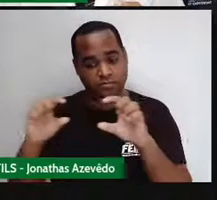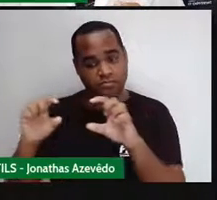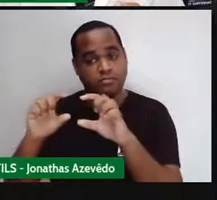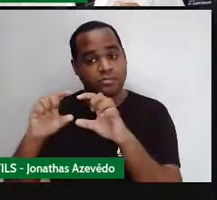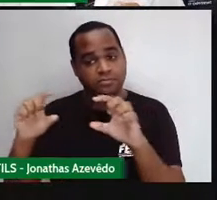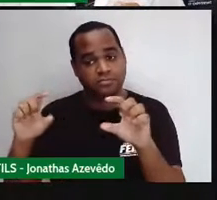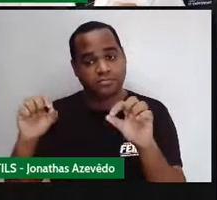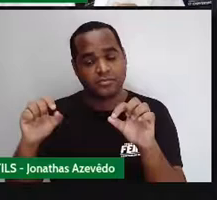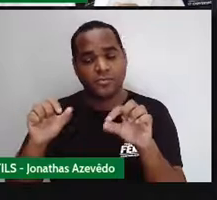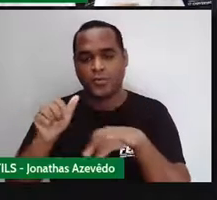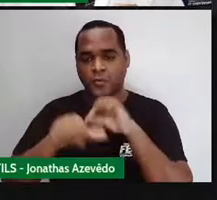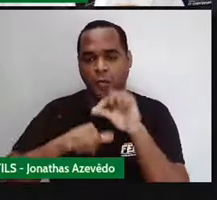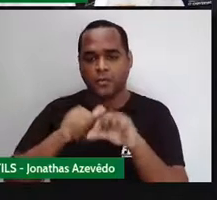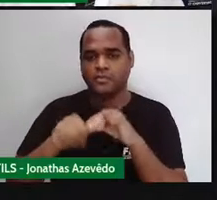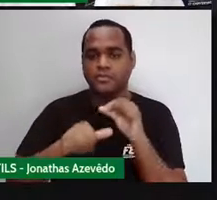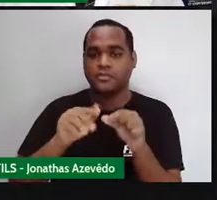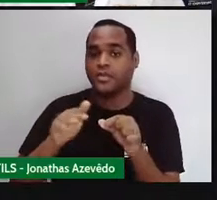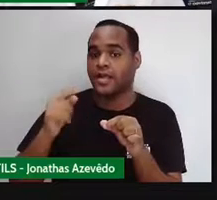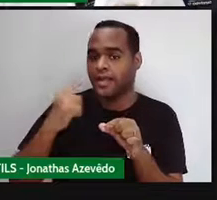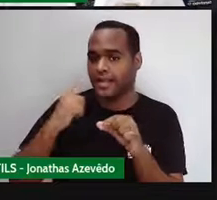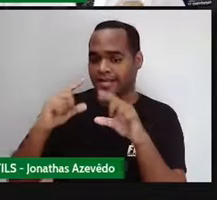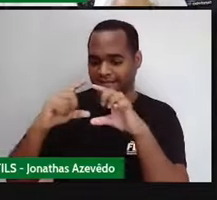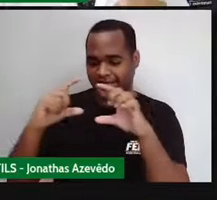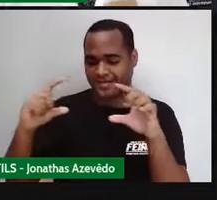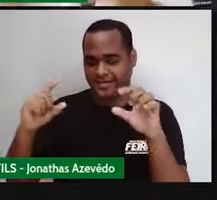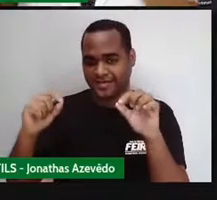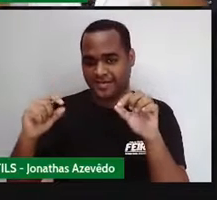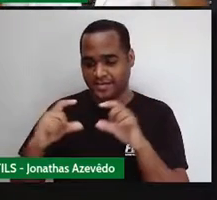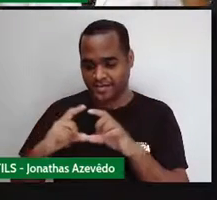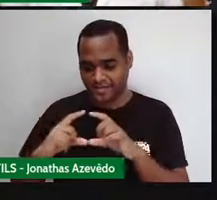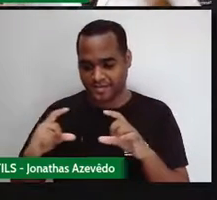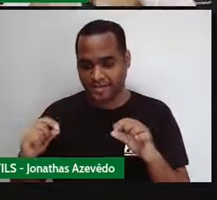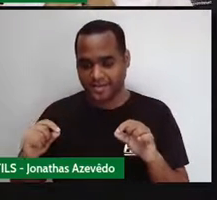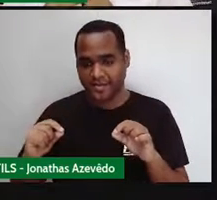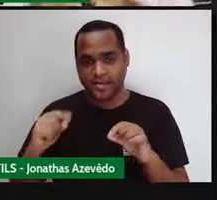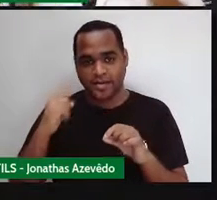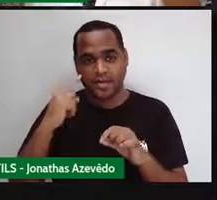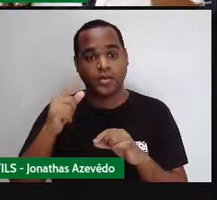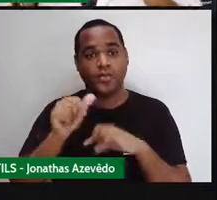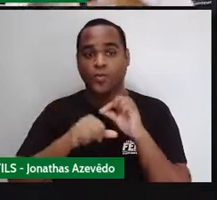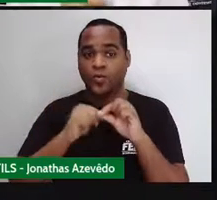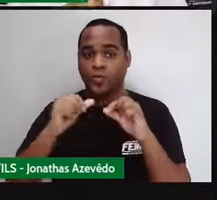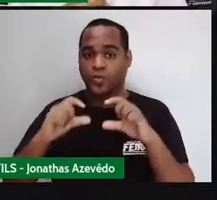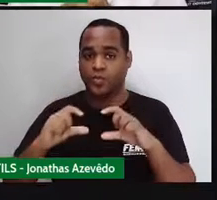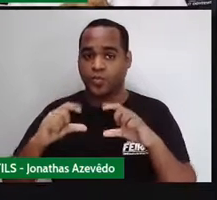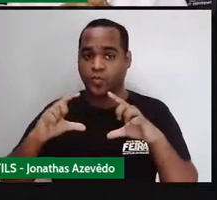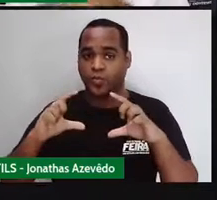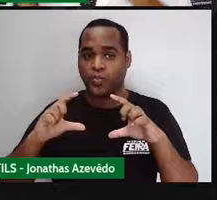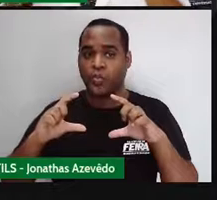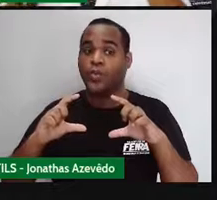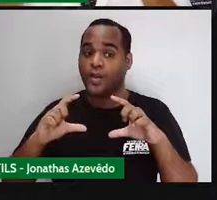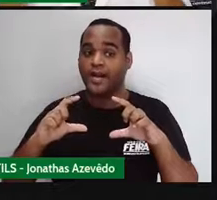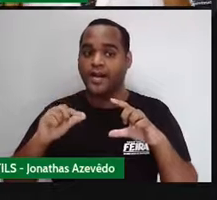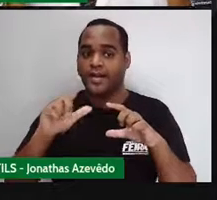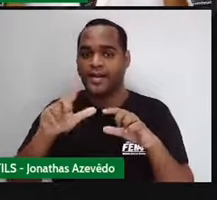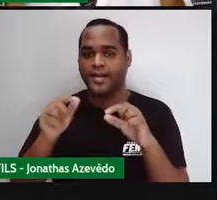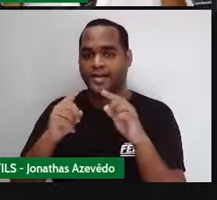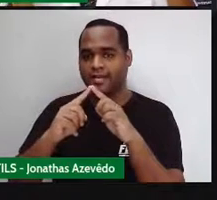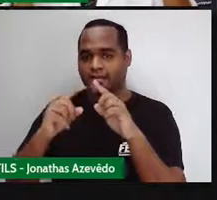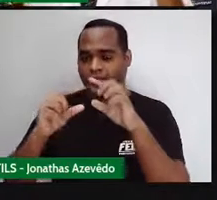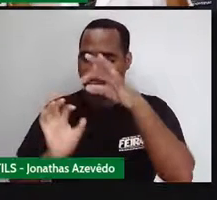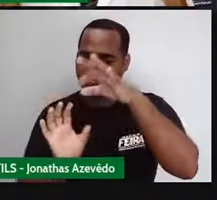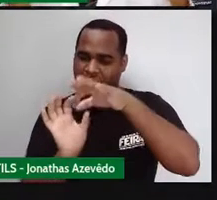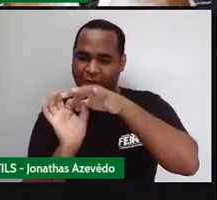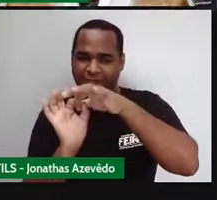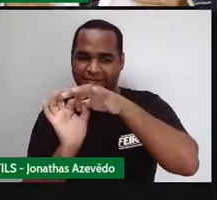retângulo e esse retângulo volta a ser aquele retângulo maior com o losango dentro. São duas partes